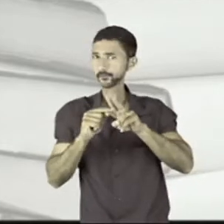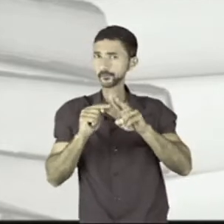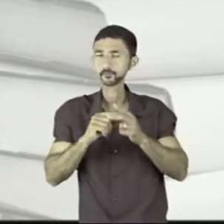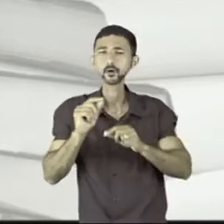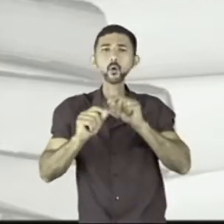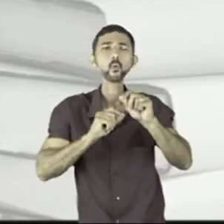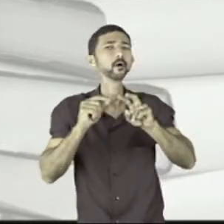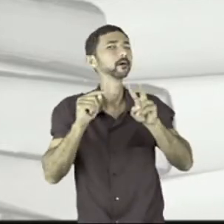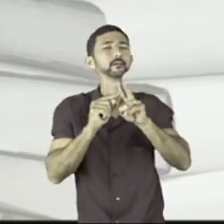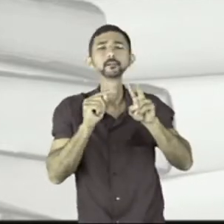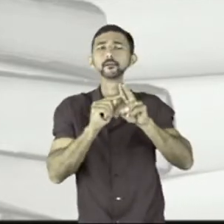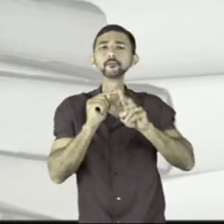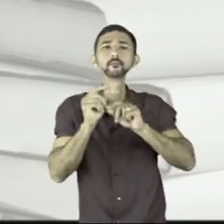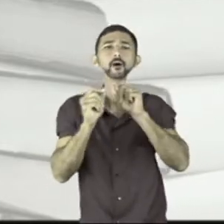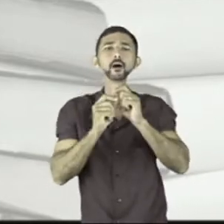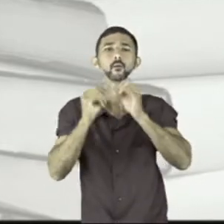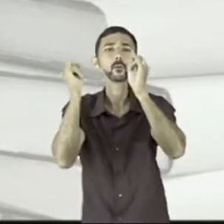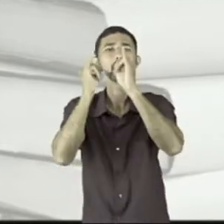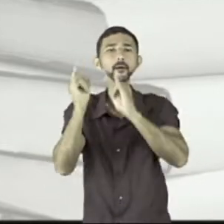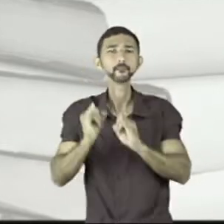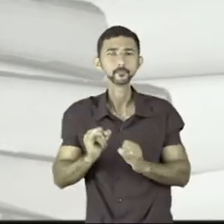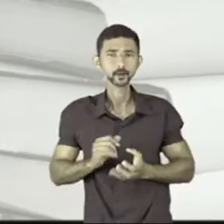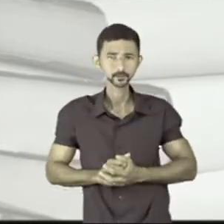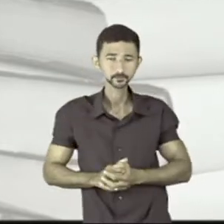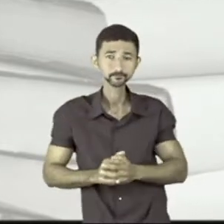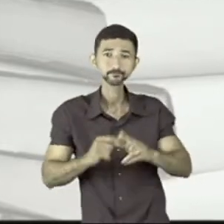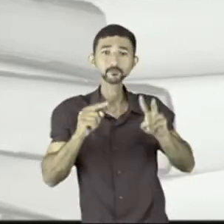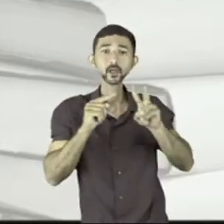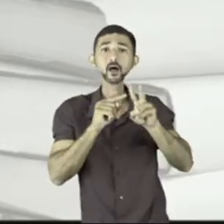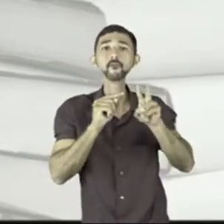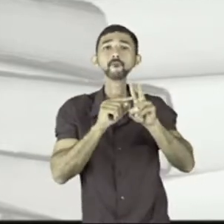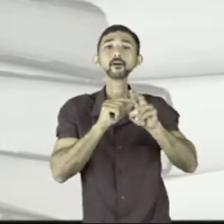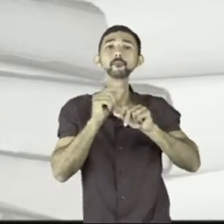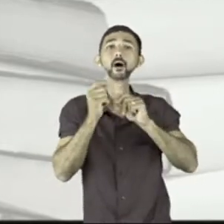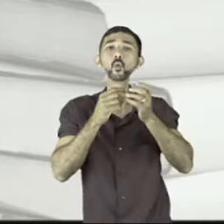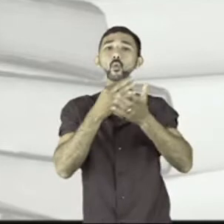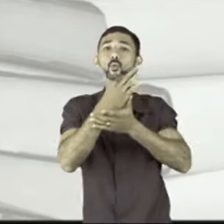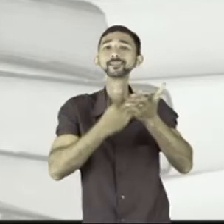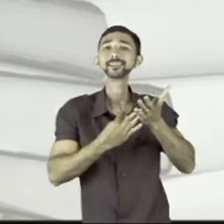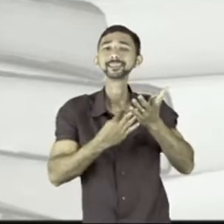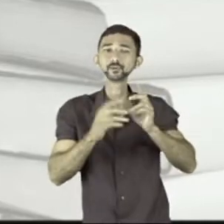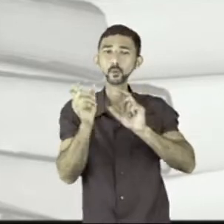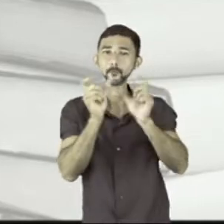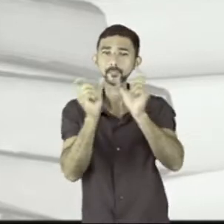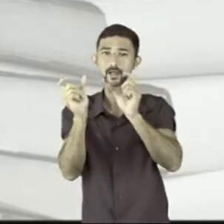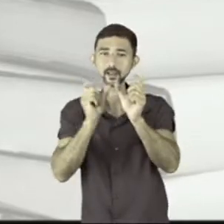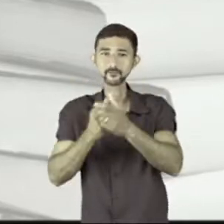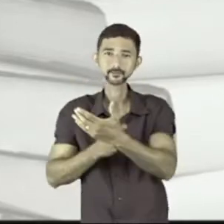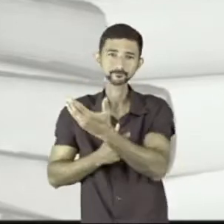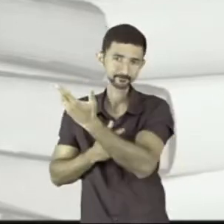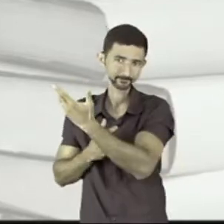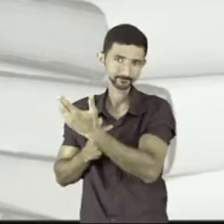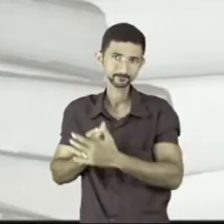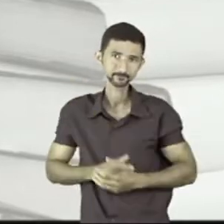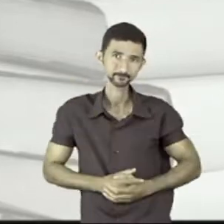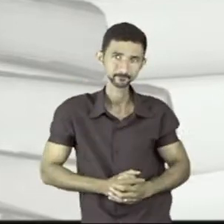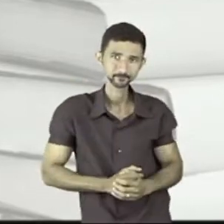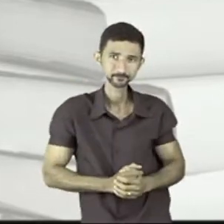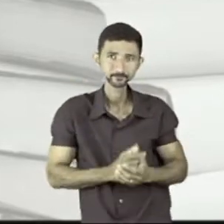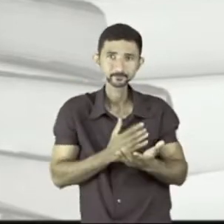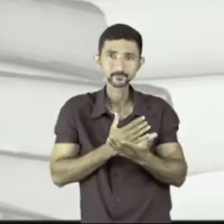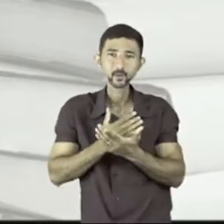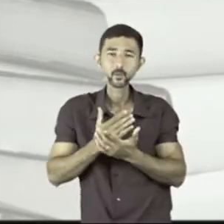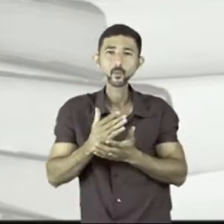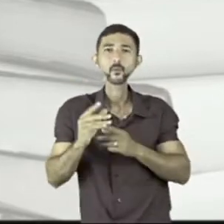não verbal diz respeito à imagem e a verbal diz respeito ao texto que você tem aqui. E a nossa tirinha